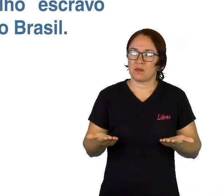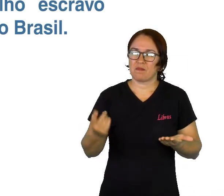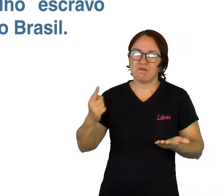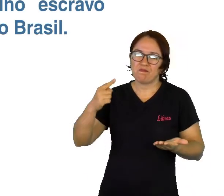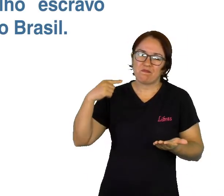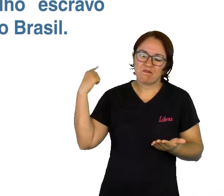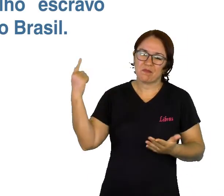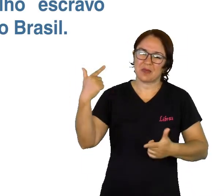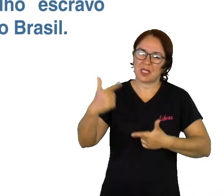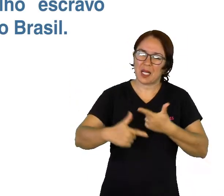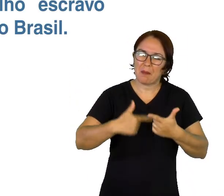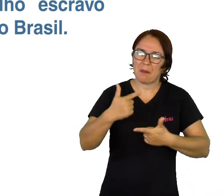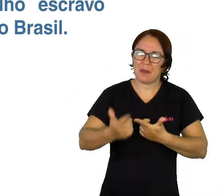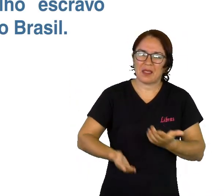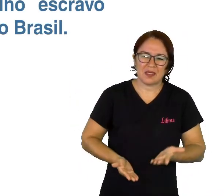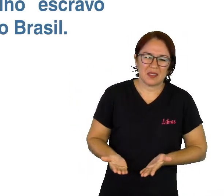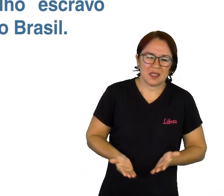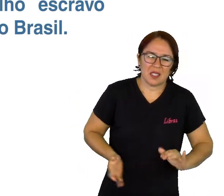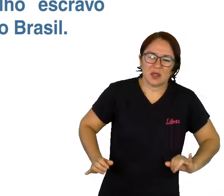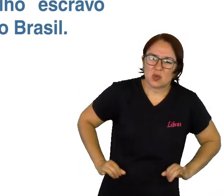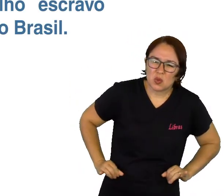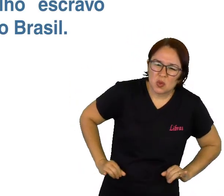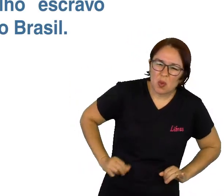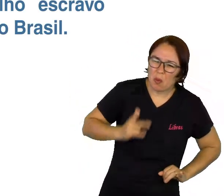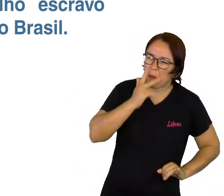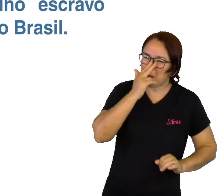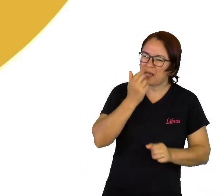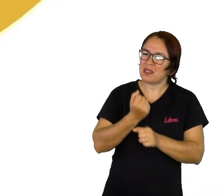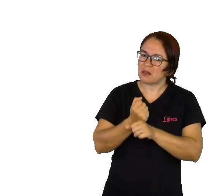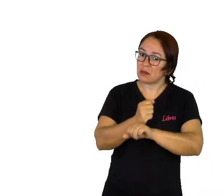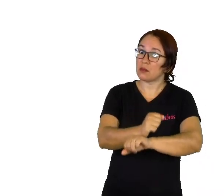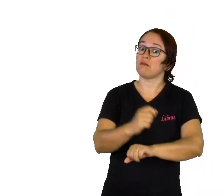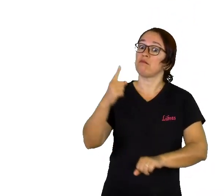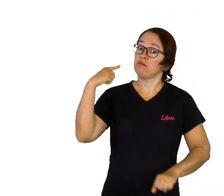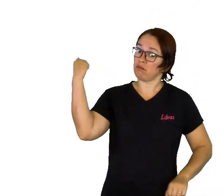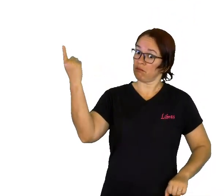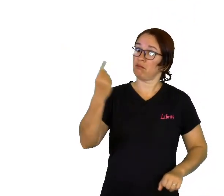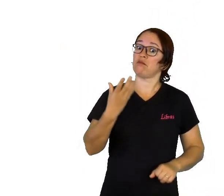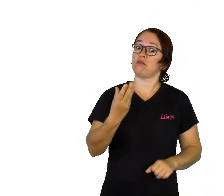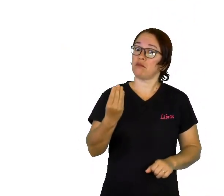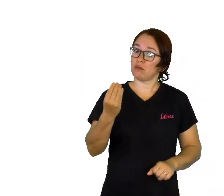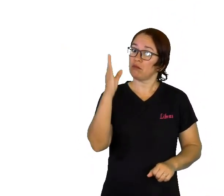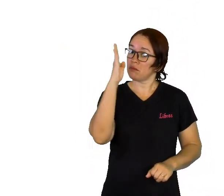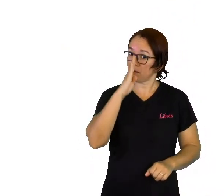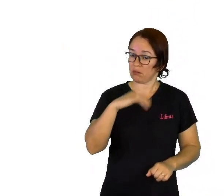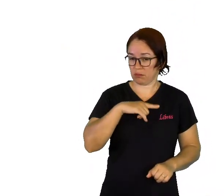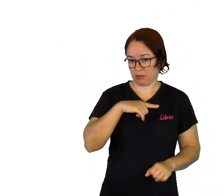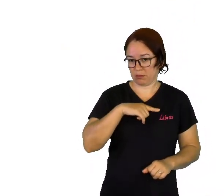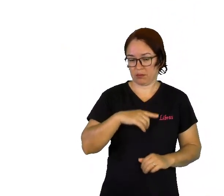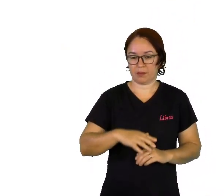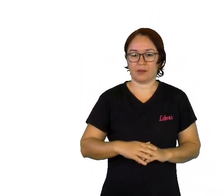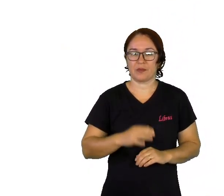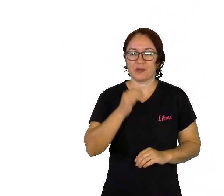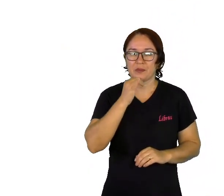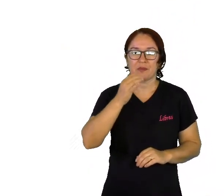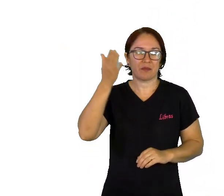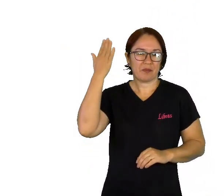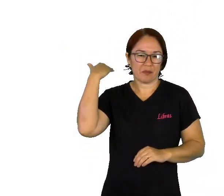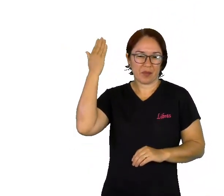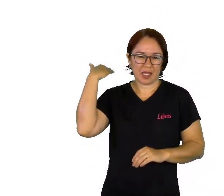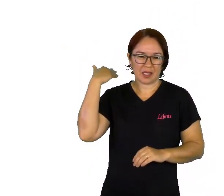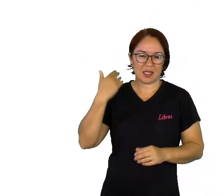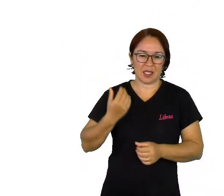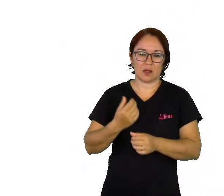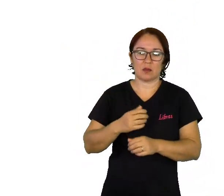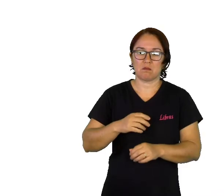milhares de pessoas no Brasil. Como vocês sabem, o Brasil foi a última nação a abolir o